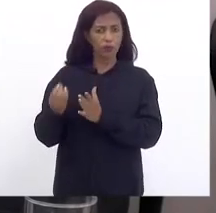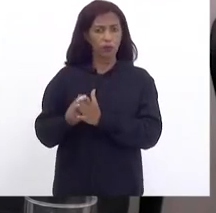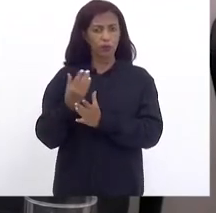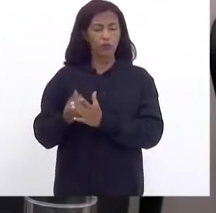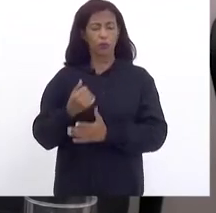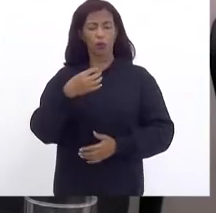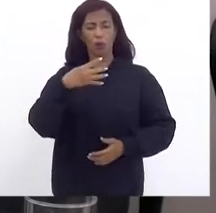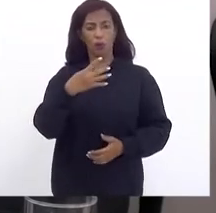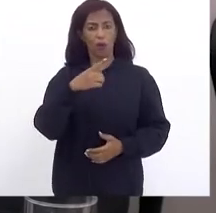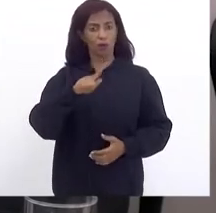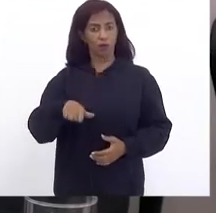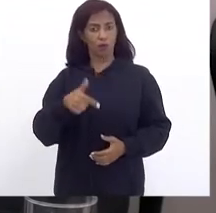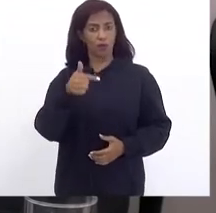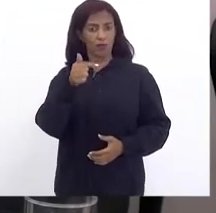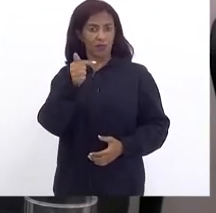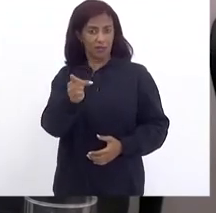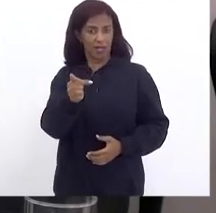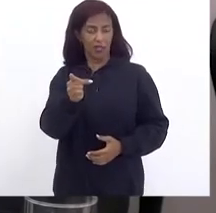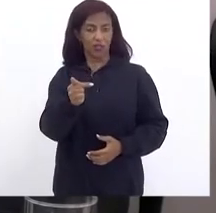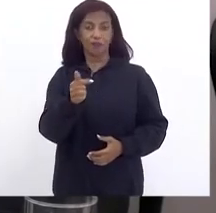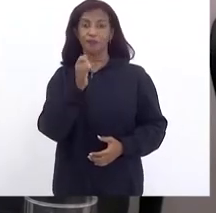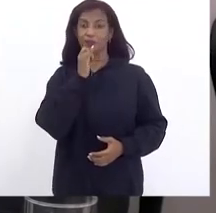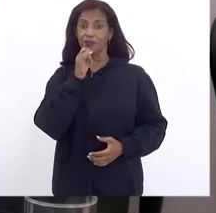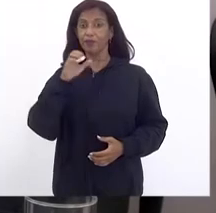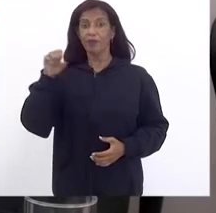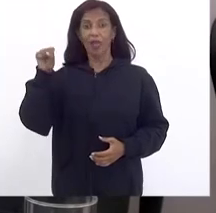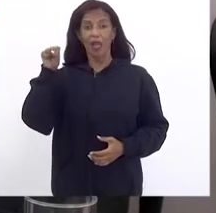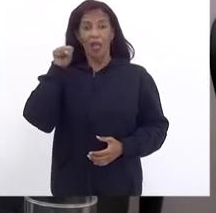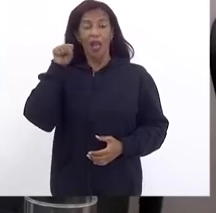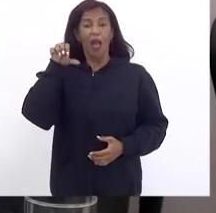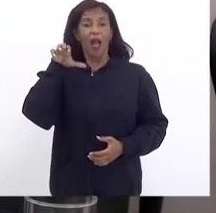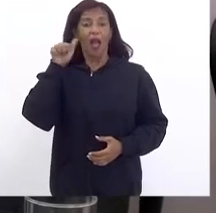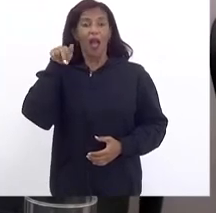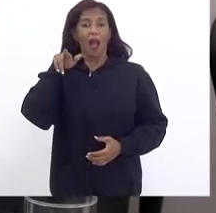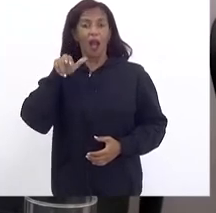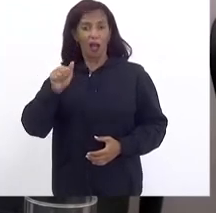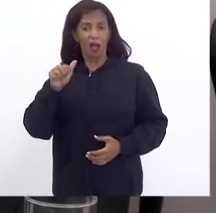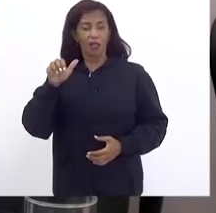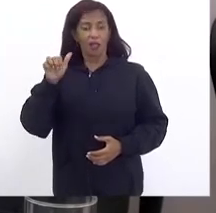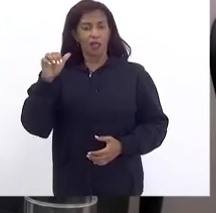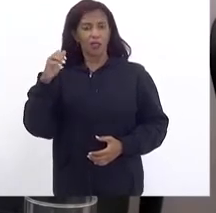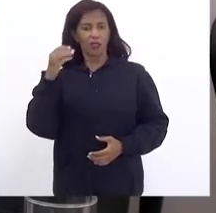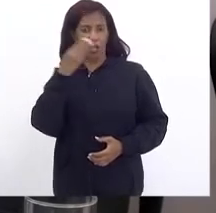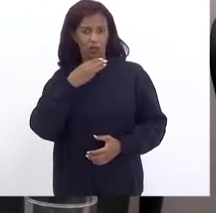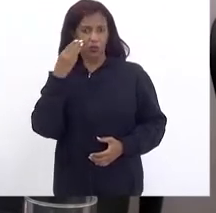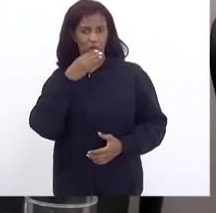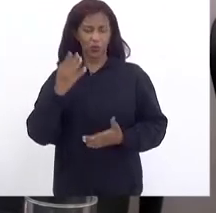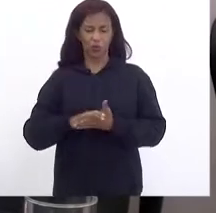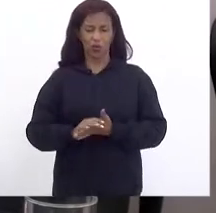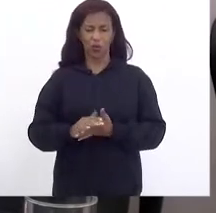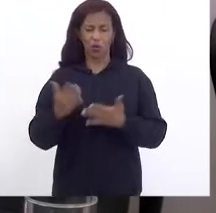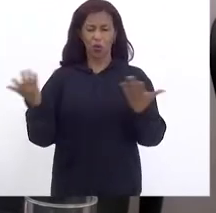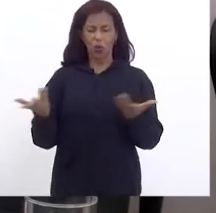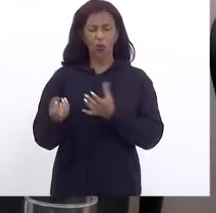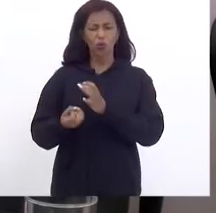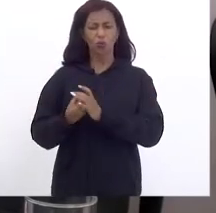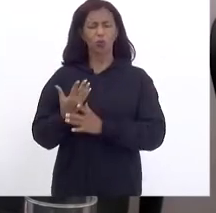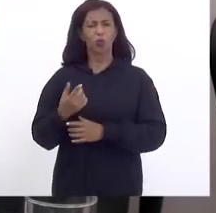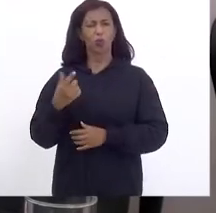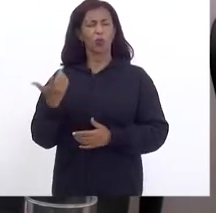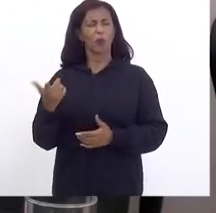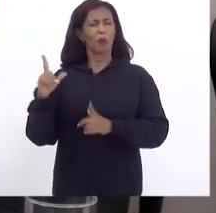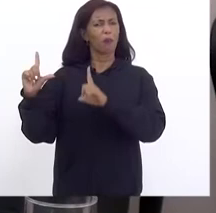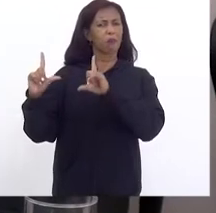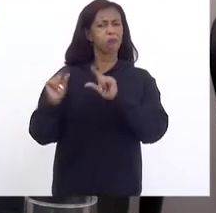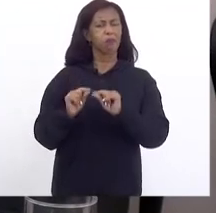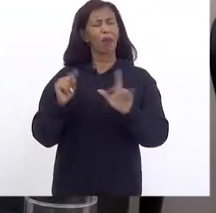,7 toneladas De cana-de-açúcar E hoje Nós produzimos 1,9 Então ao secretário Eu queria fazer A seguinte